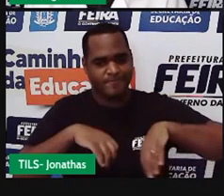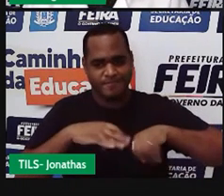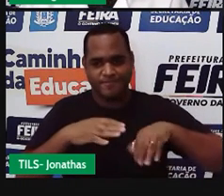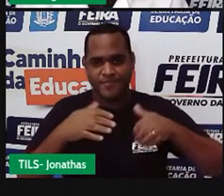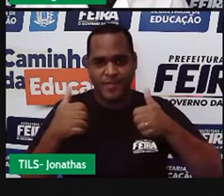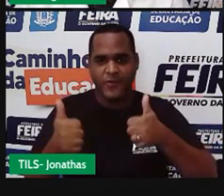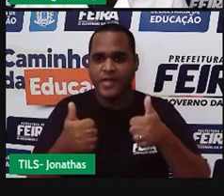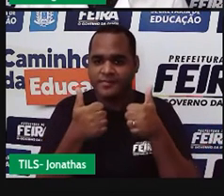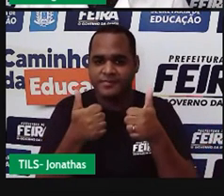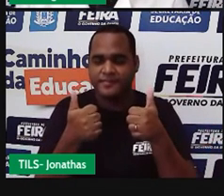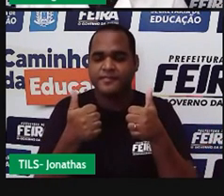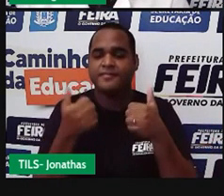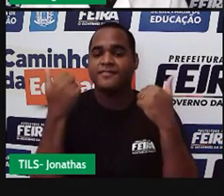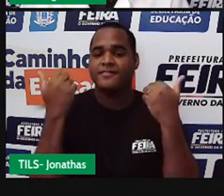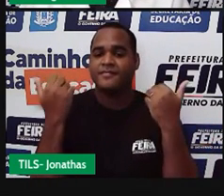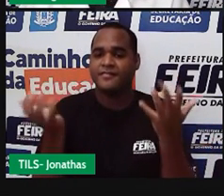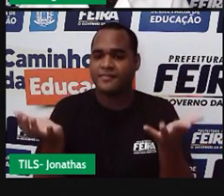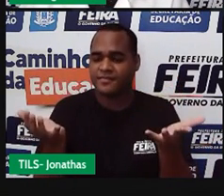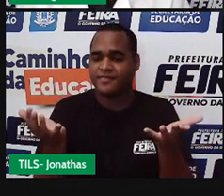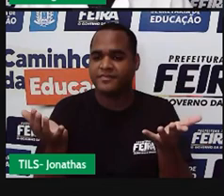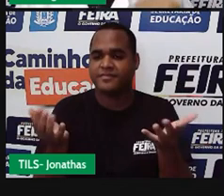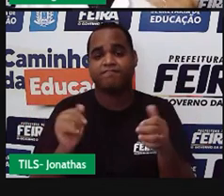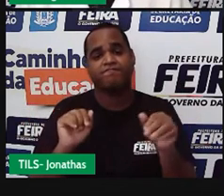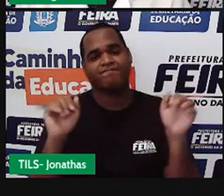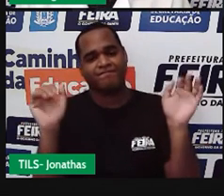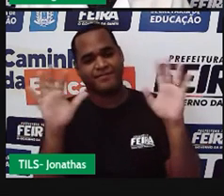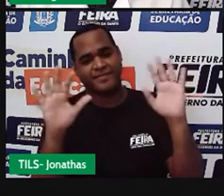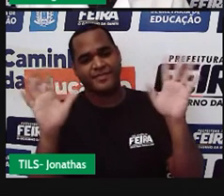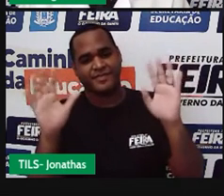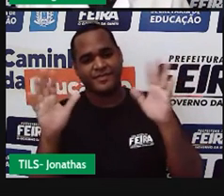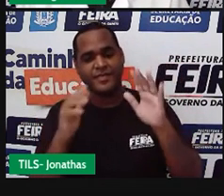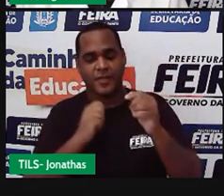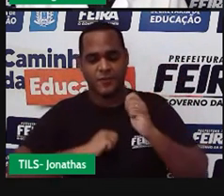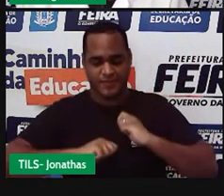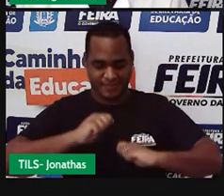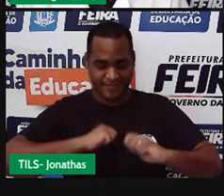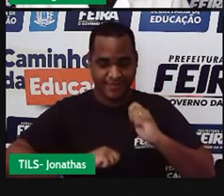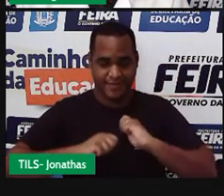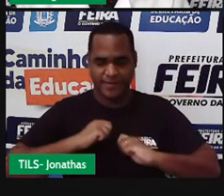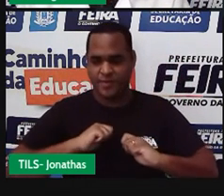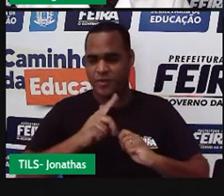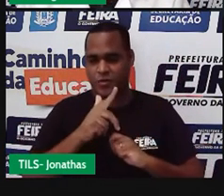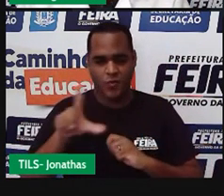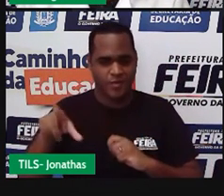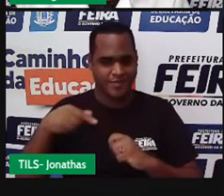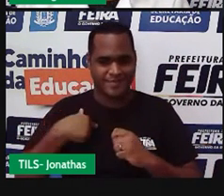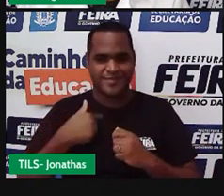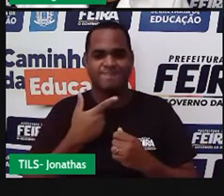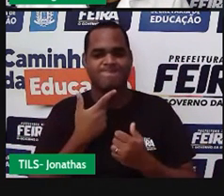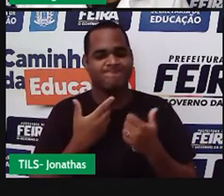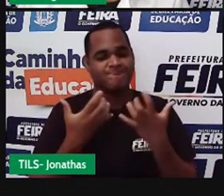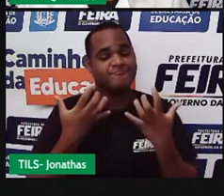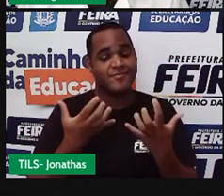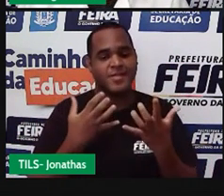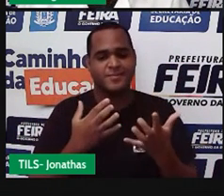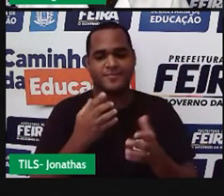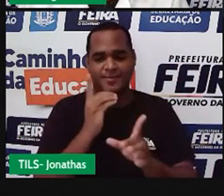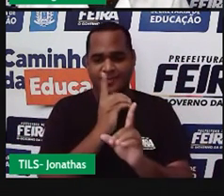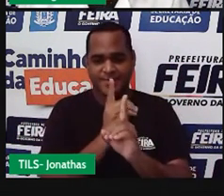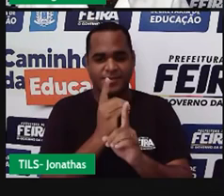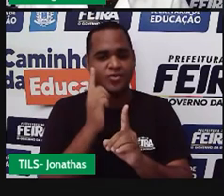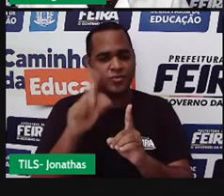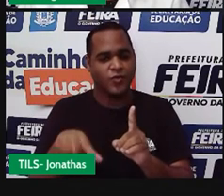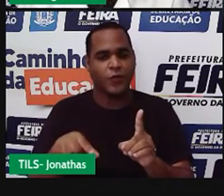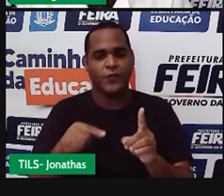Bom, então, me despeço, ansioso para que a gente possa estar aqui mais uma vez, né? Em